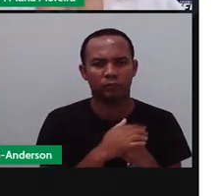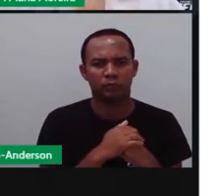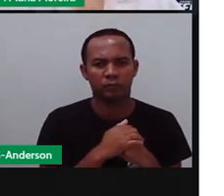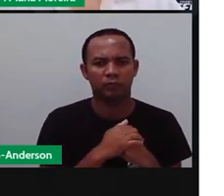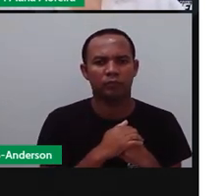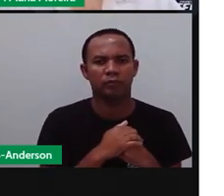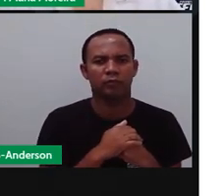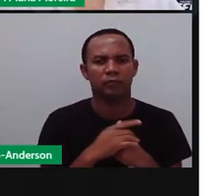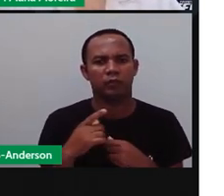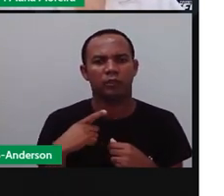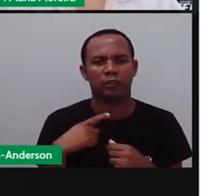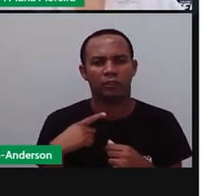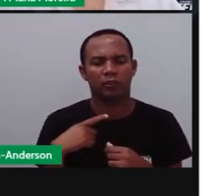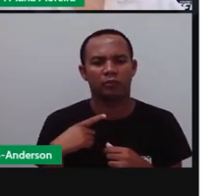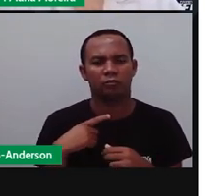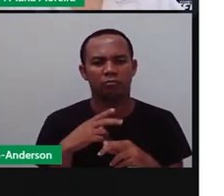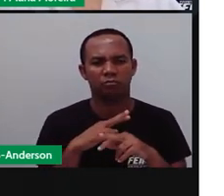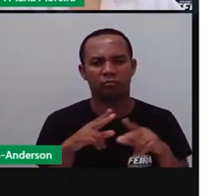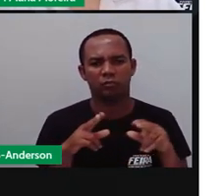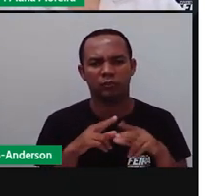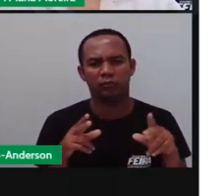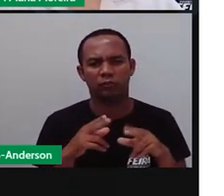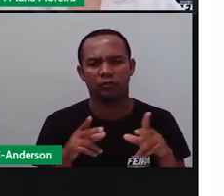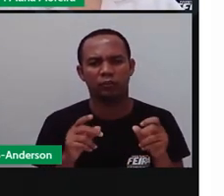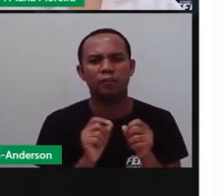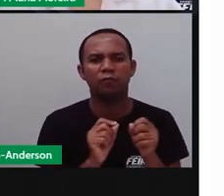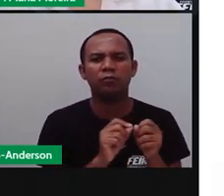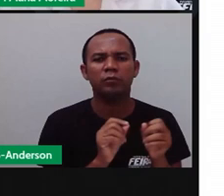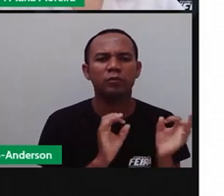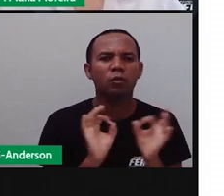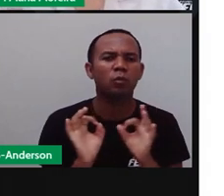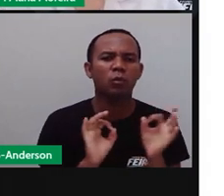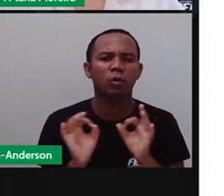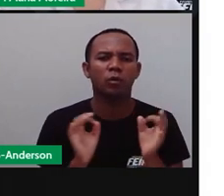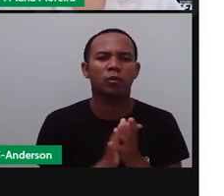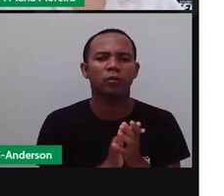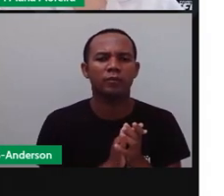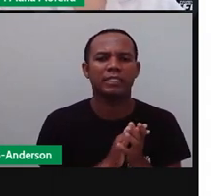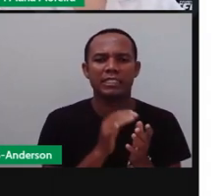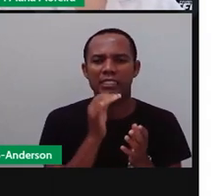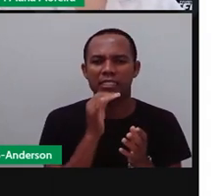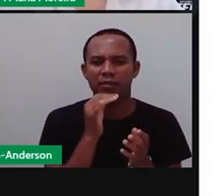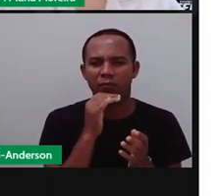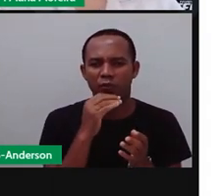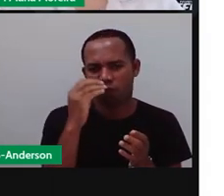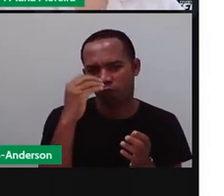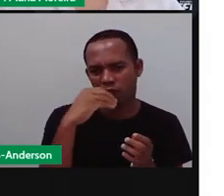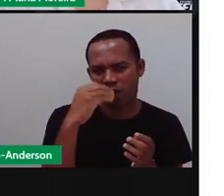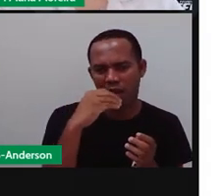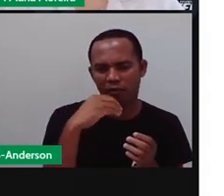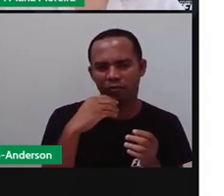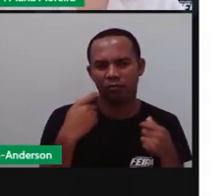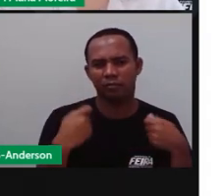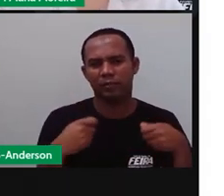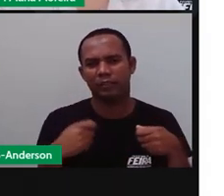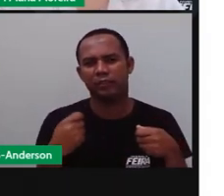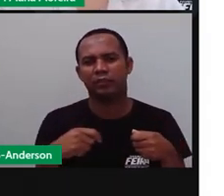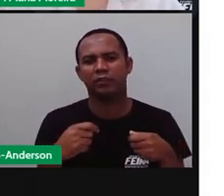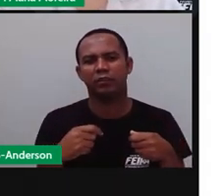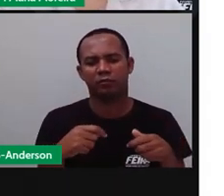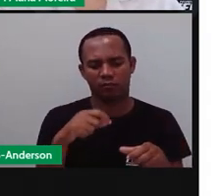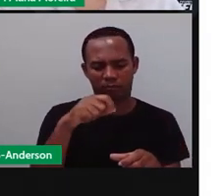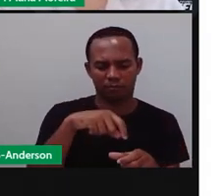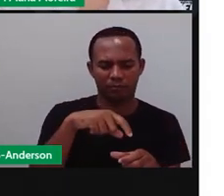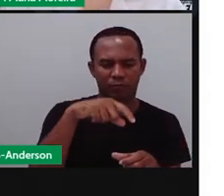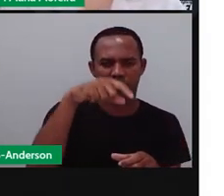algumas medidas devem ser tomadas para a realização das plantações, né? E se o meu solo é pobre e eu preciso plantar, eu preciso